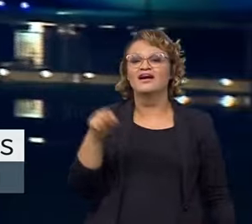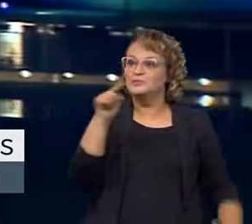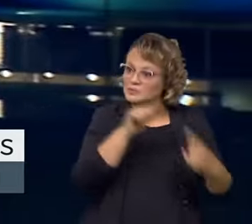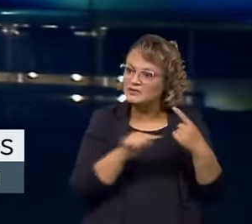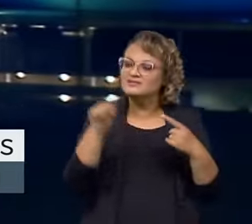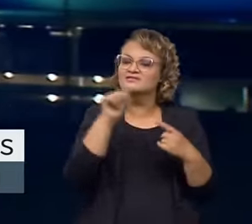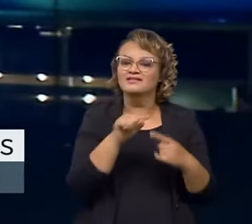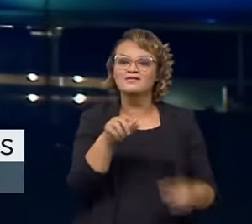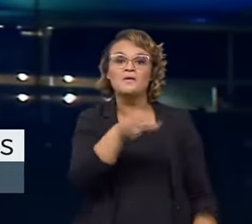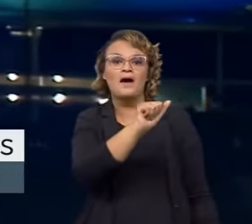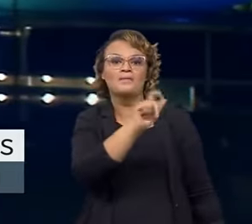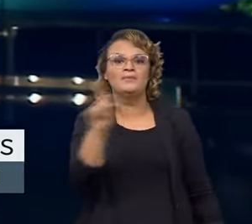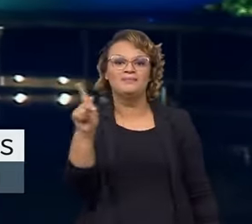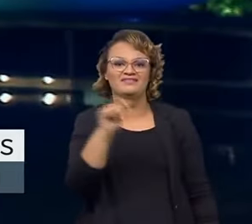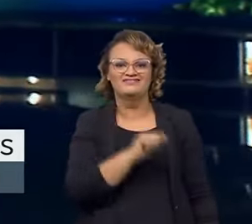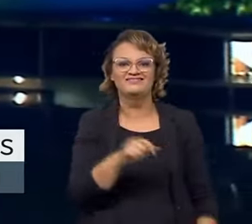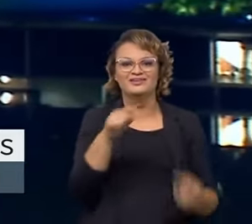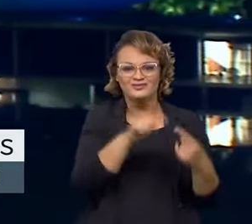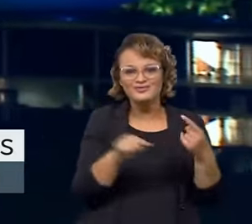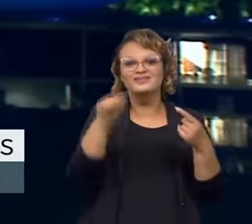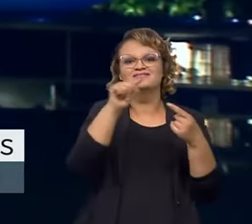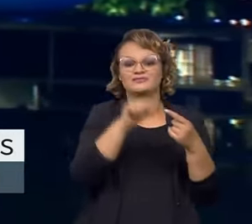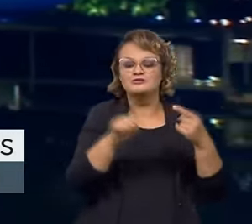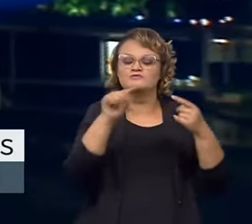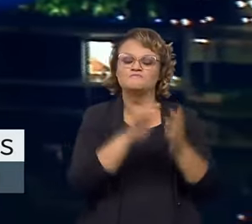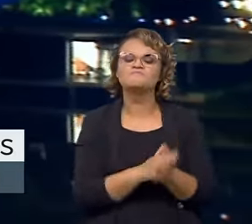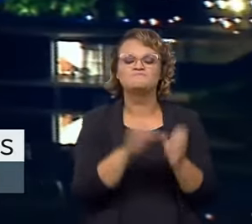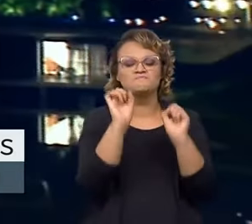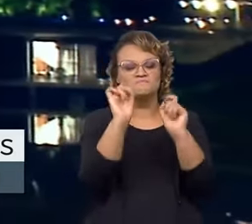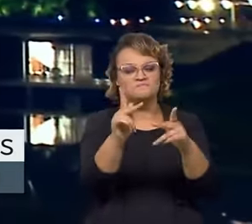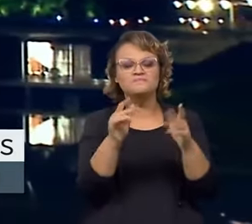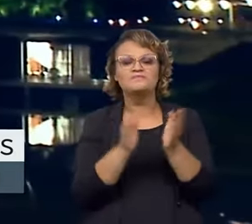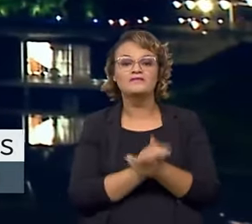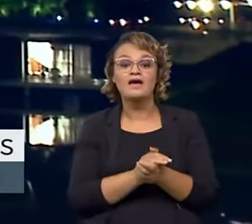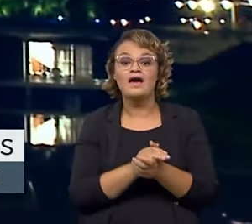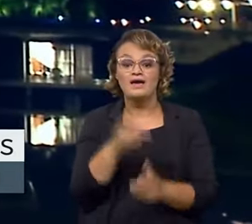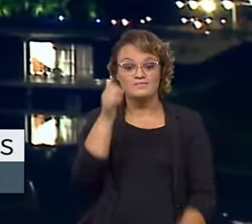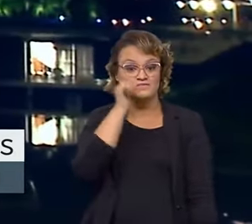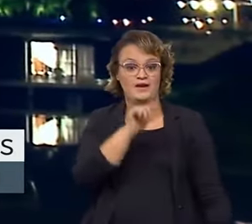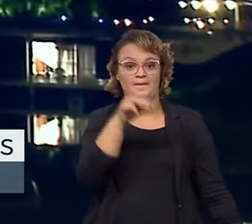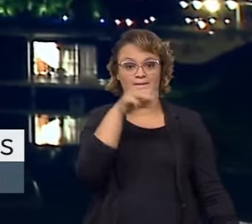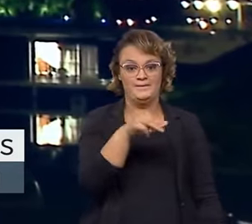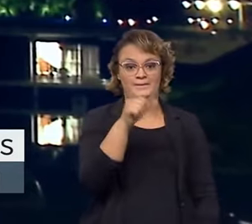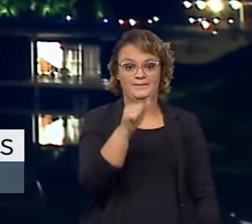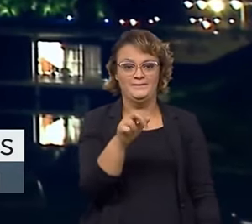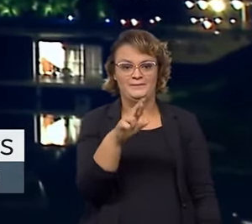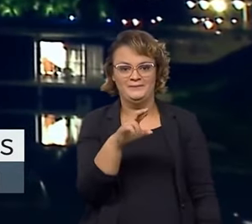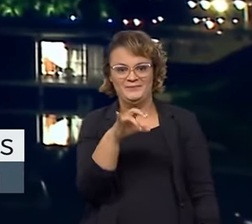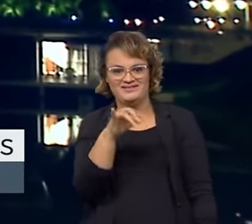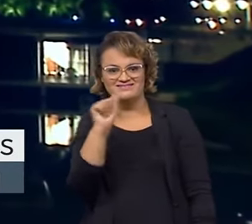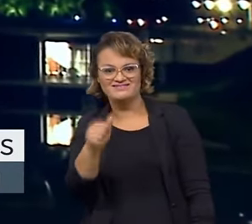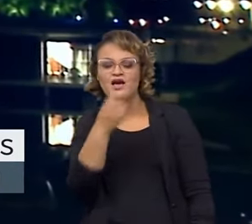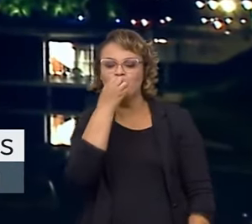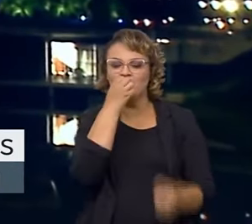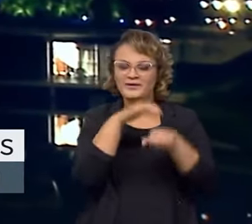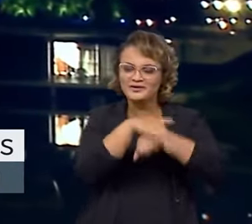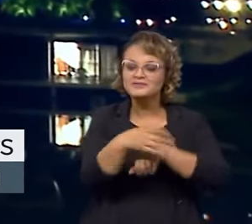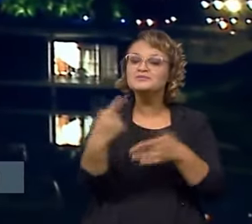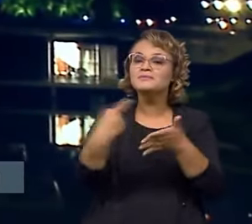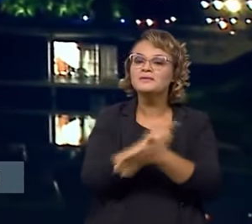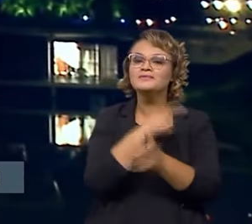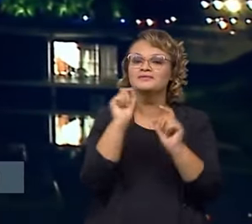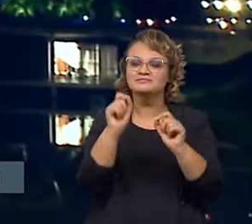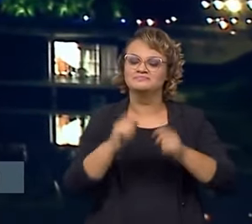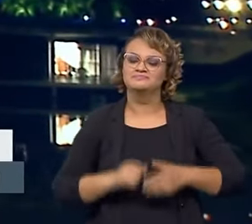atualização constante, né? 2.1, 2.1. Mas agora, vou passar a palavra para a Márcia Fernandes. Boa noite, Márcia. Qual é a sua pergunta